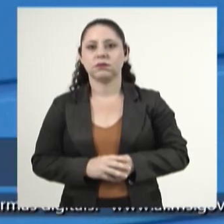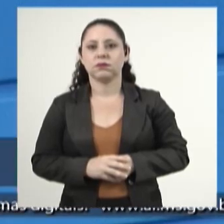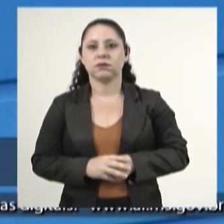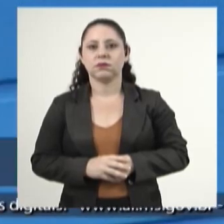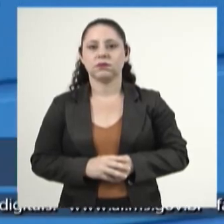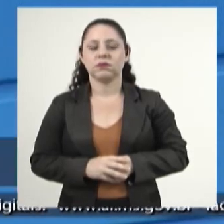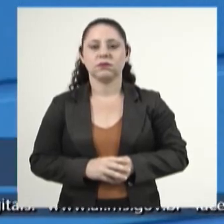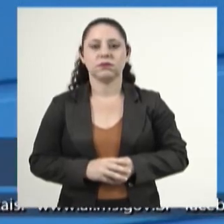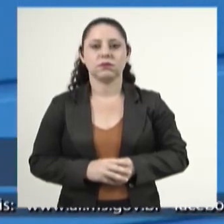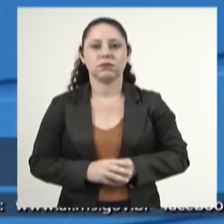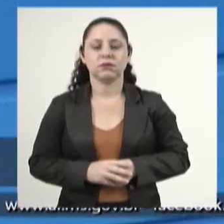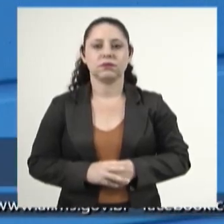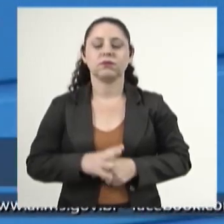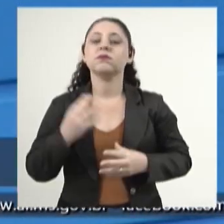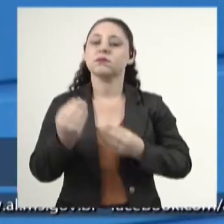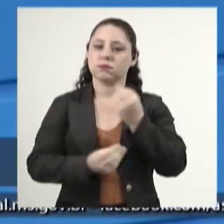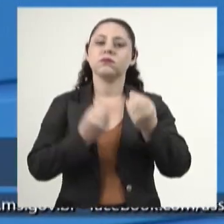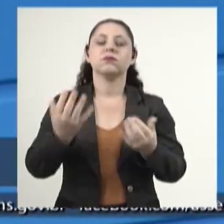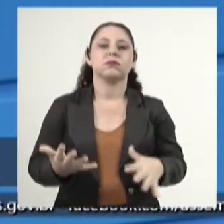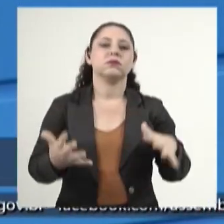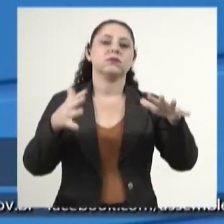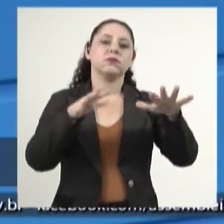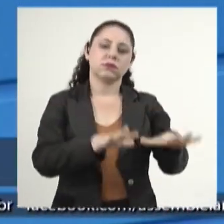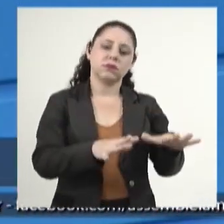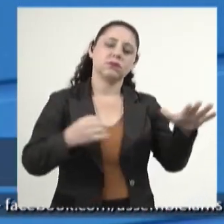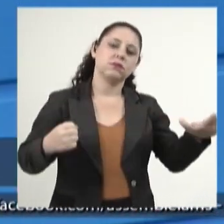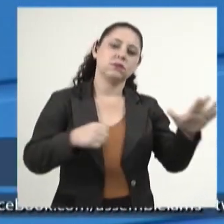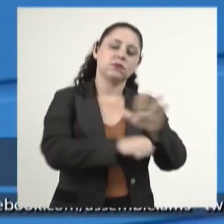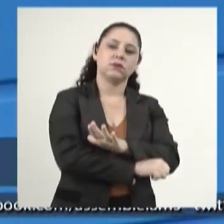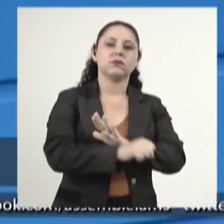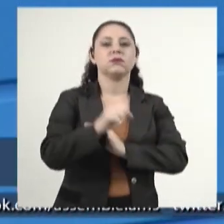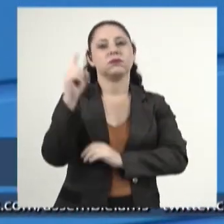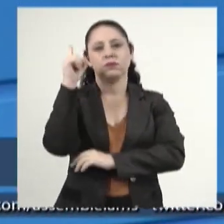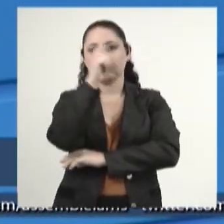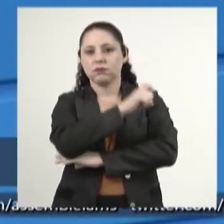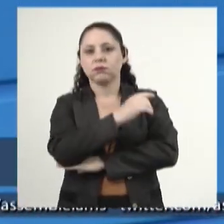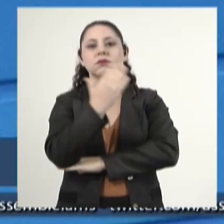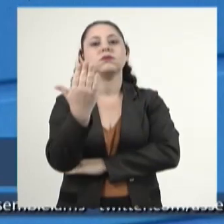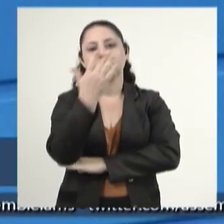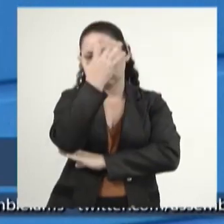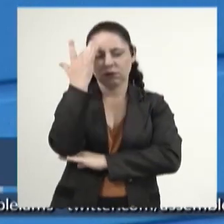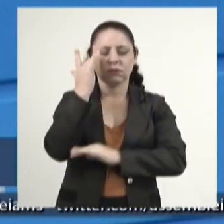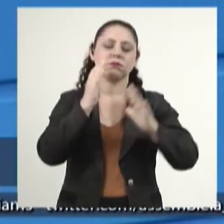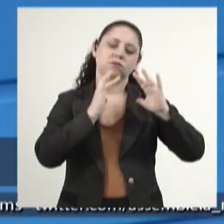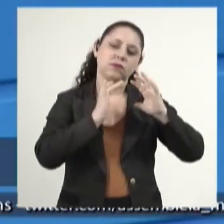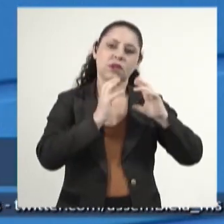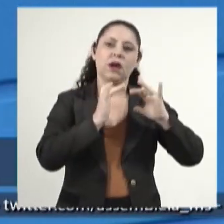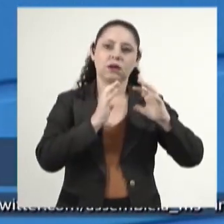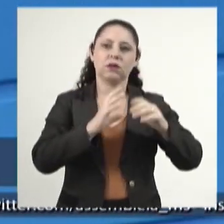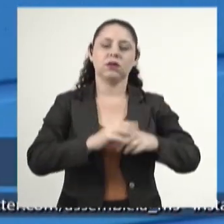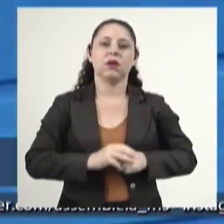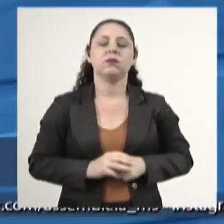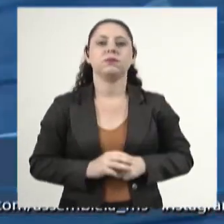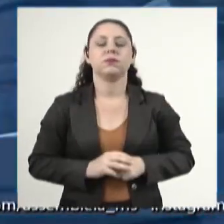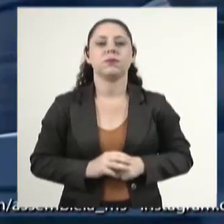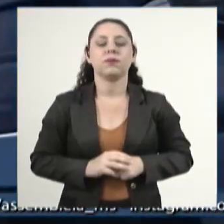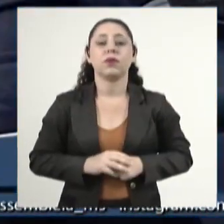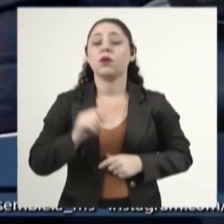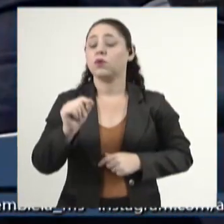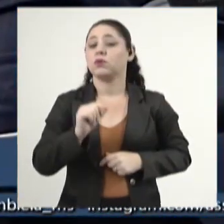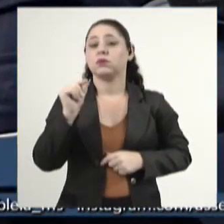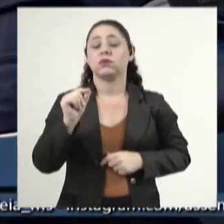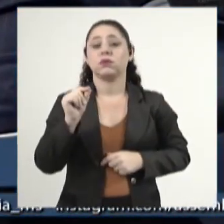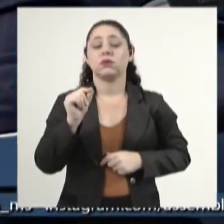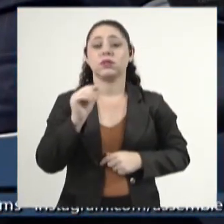tente, de alguma forma, incluí-los, inseri-los, é muito difícil para um autista, deputado Renato Câmara, ele